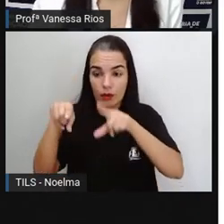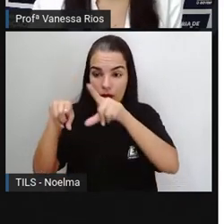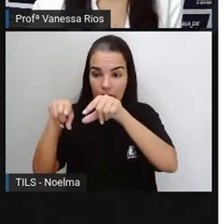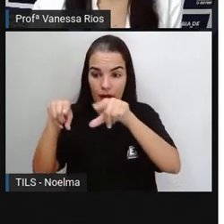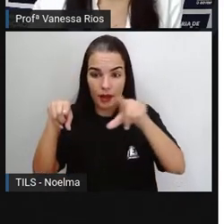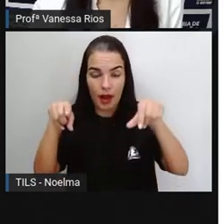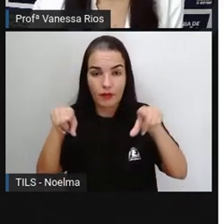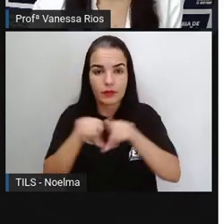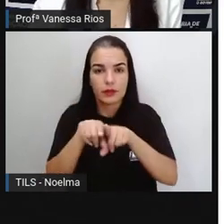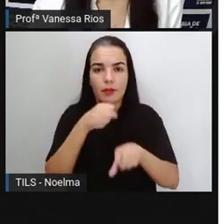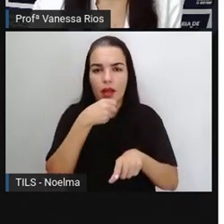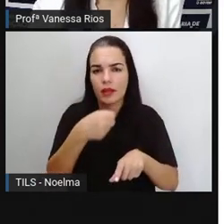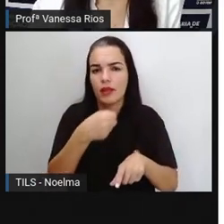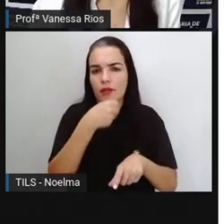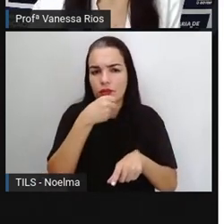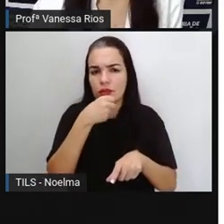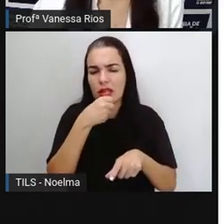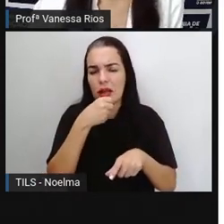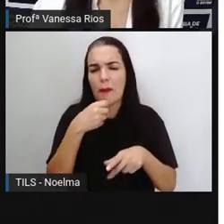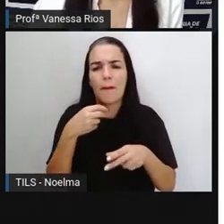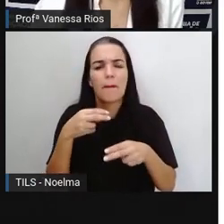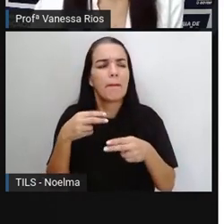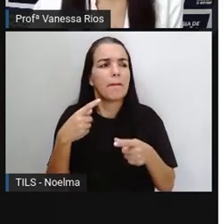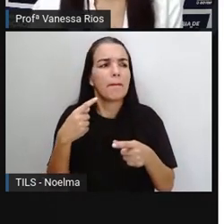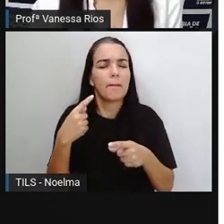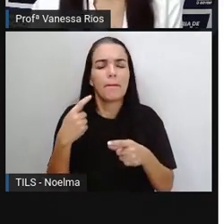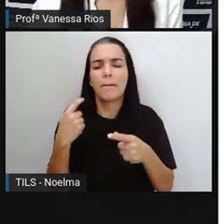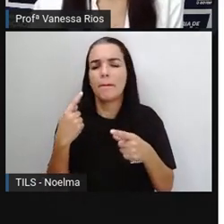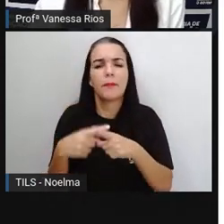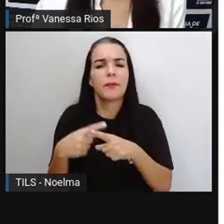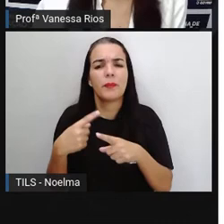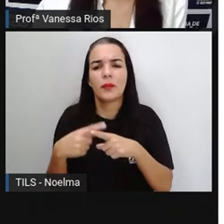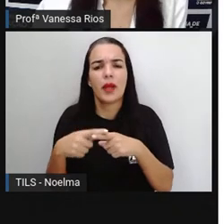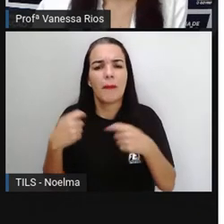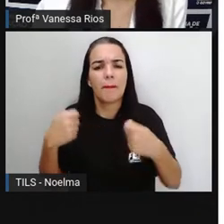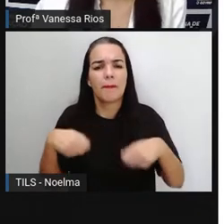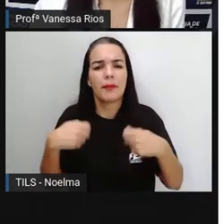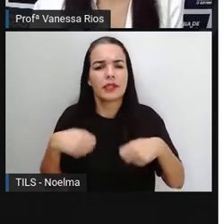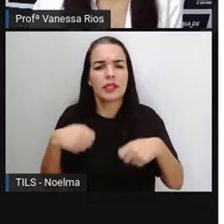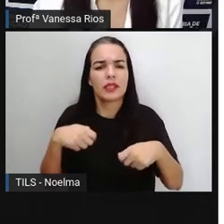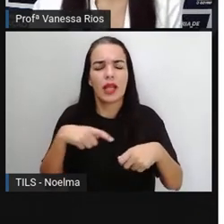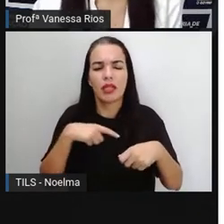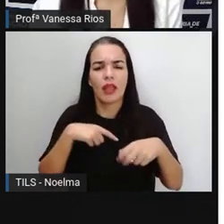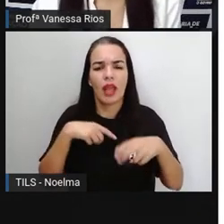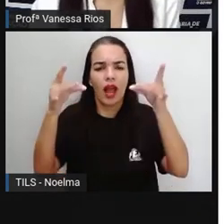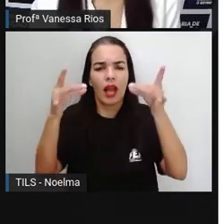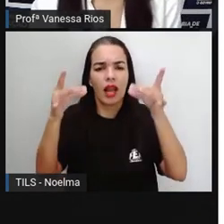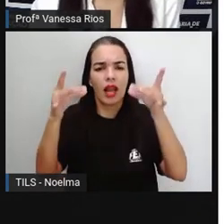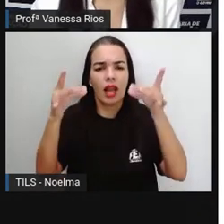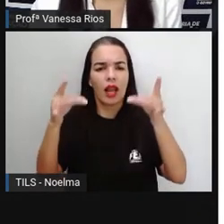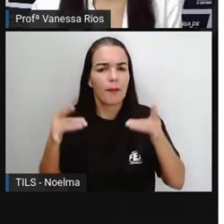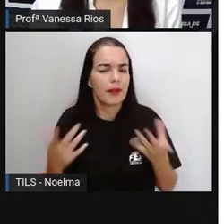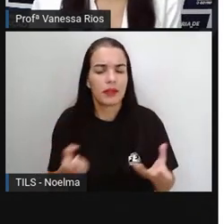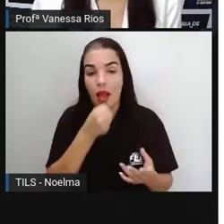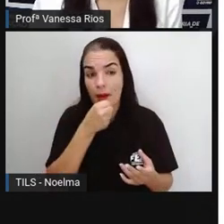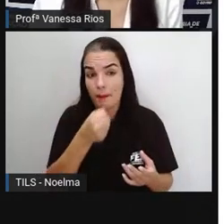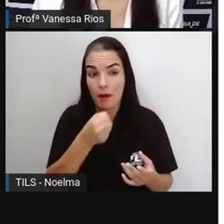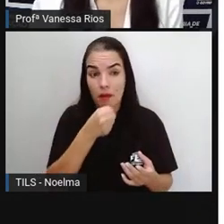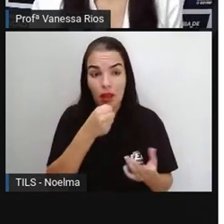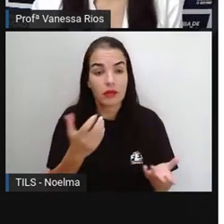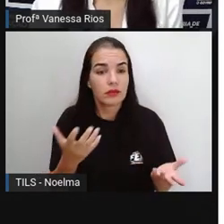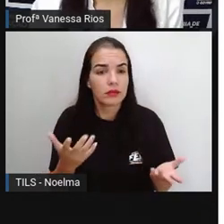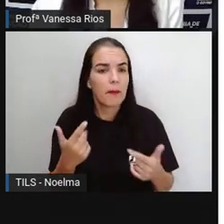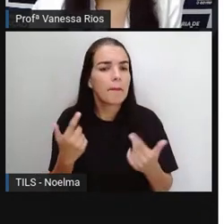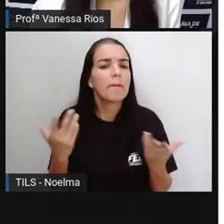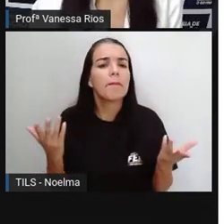elementos, né? Na reportagem. De que forma eles são colocados dentro do texto, na estruturação do texto? Eles vão servir